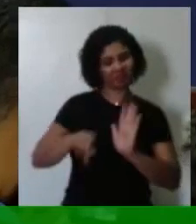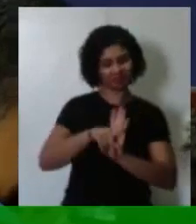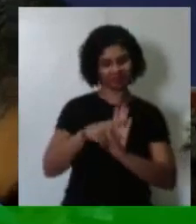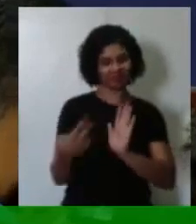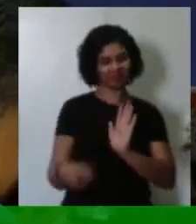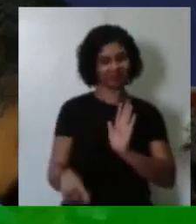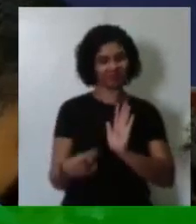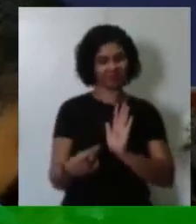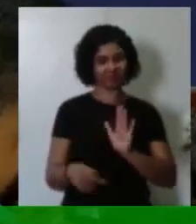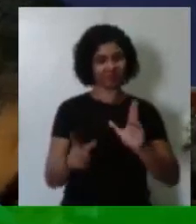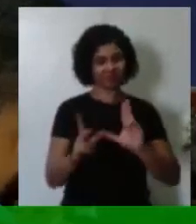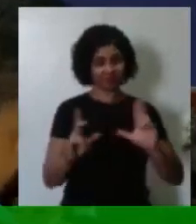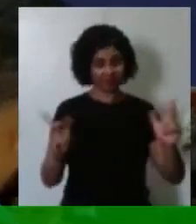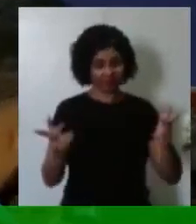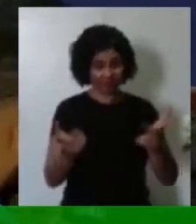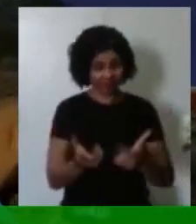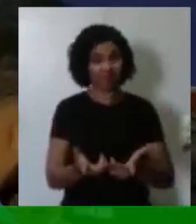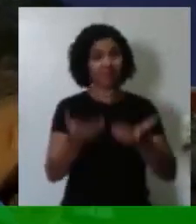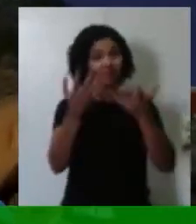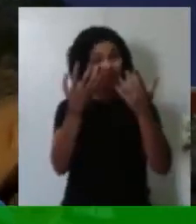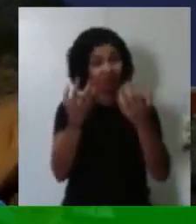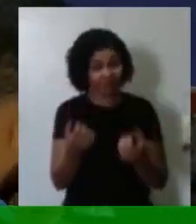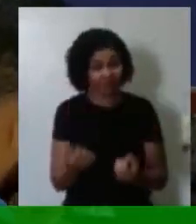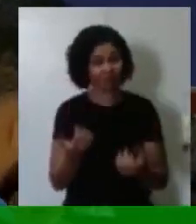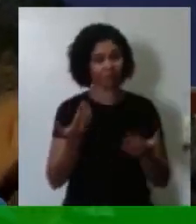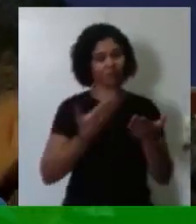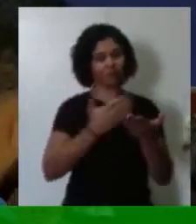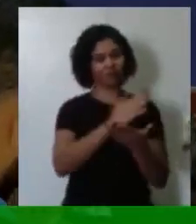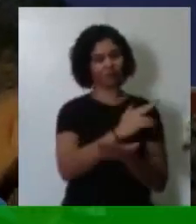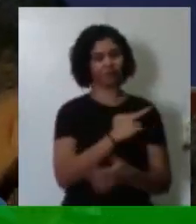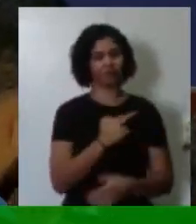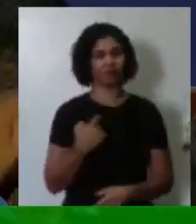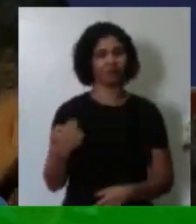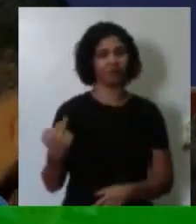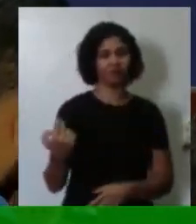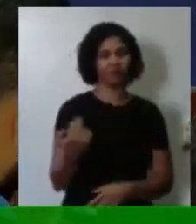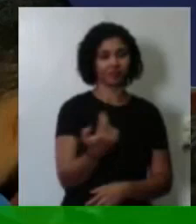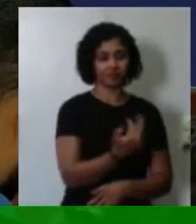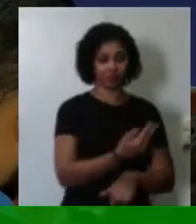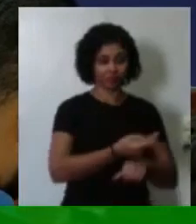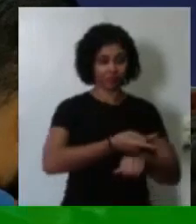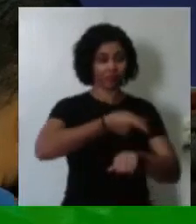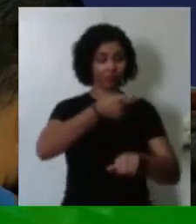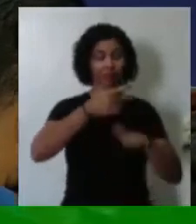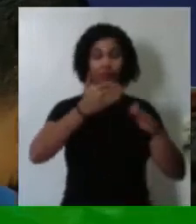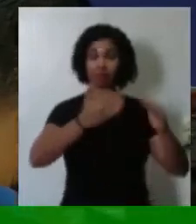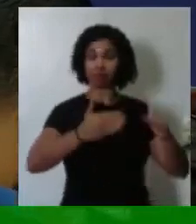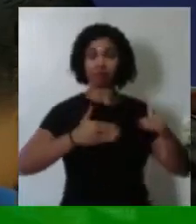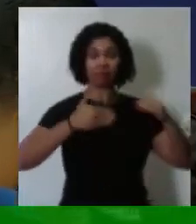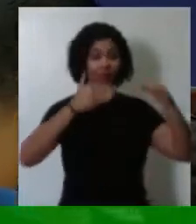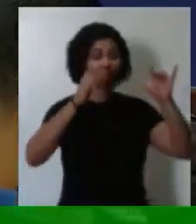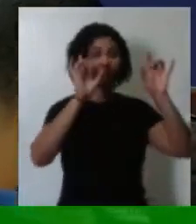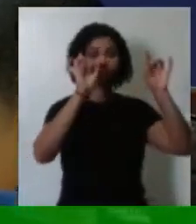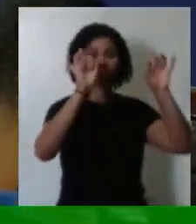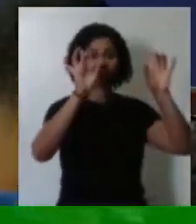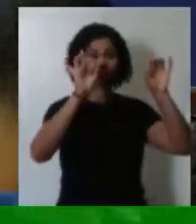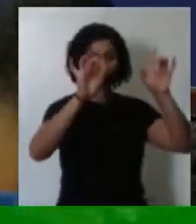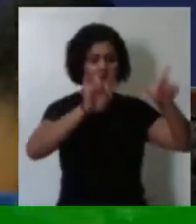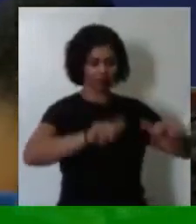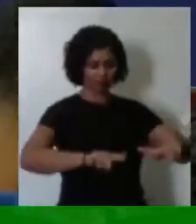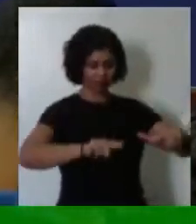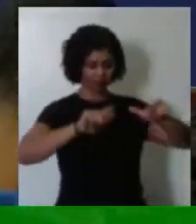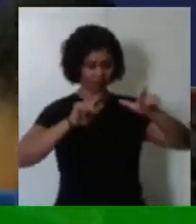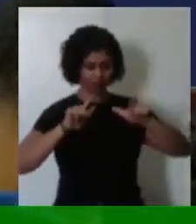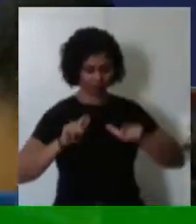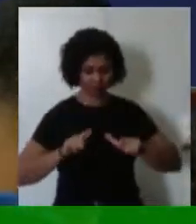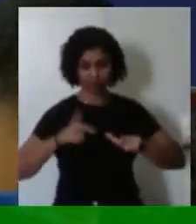votaram por unanimidade nesta, uma das maiores honrarias que eu já recebi na